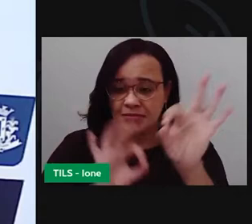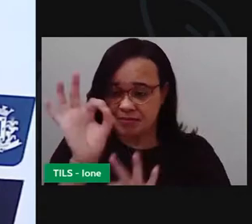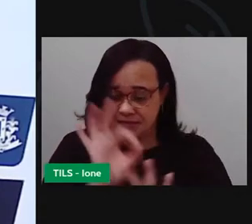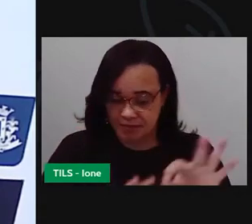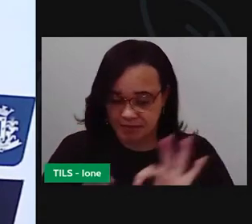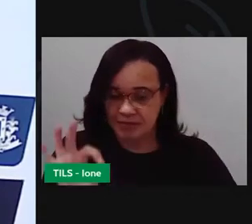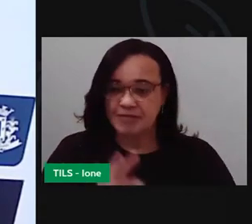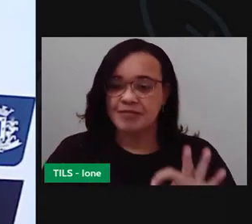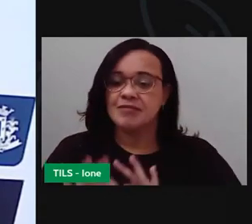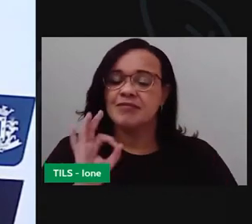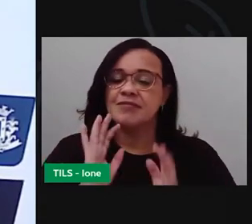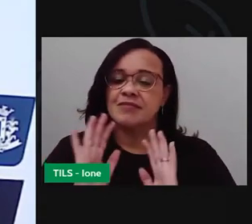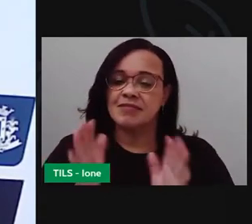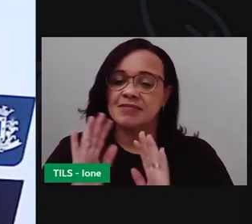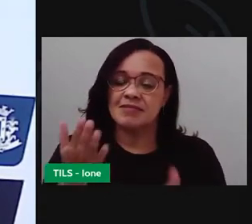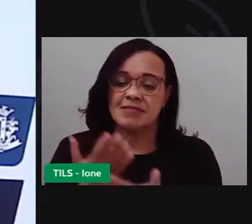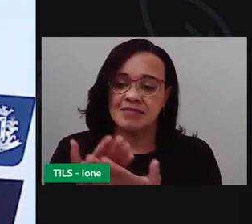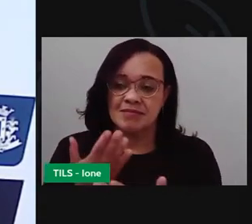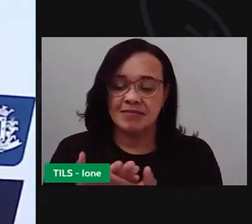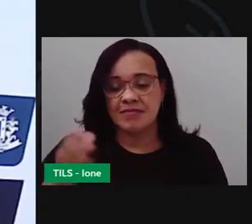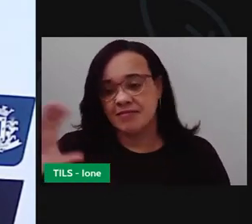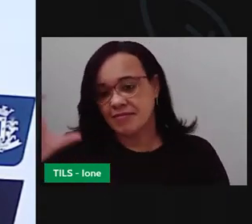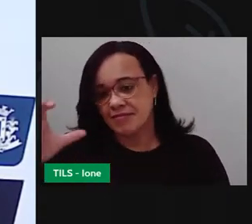aula, de ciências humanas.